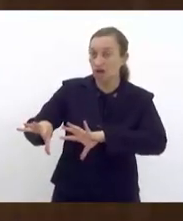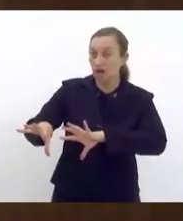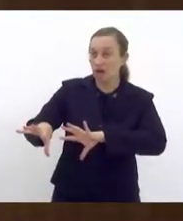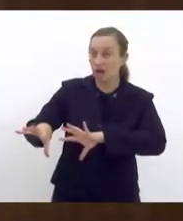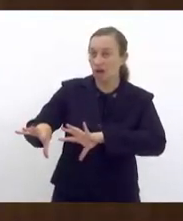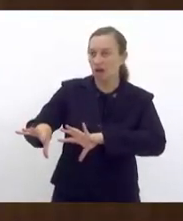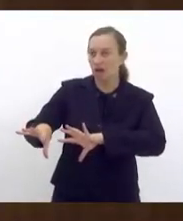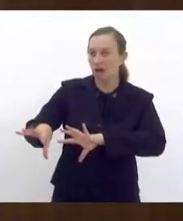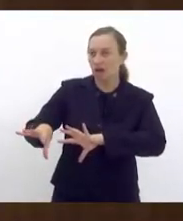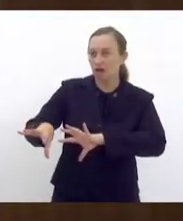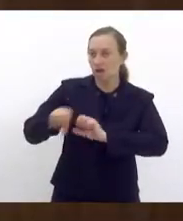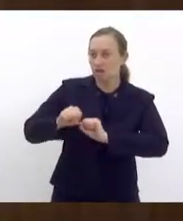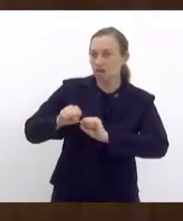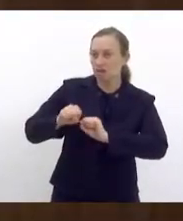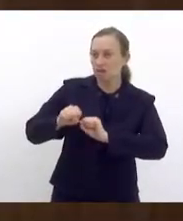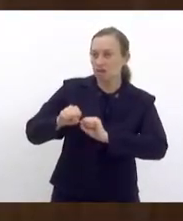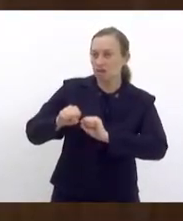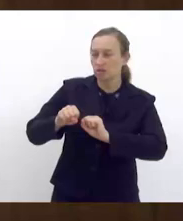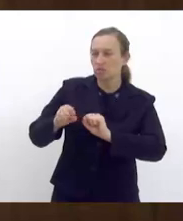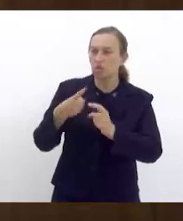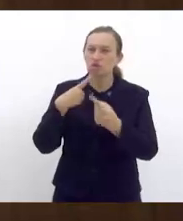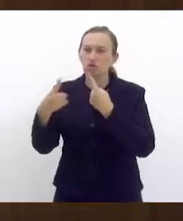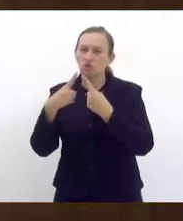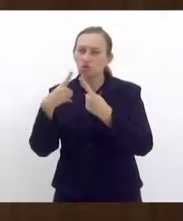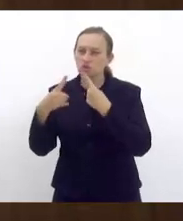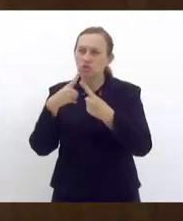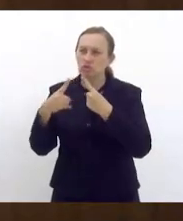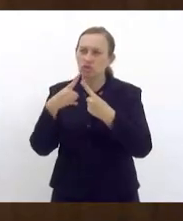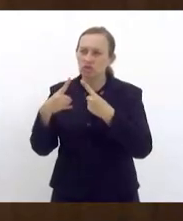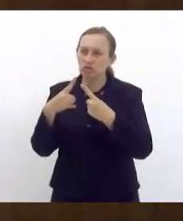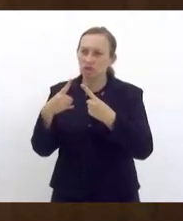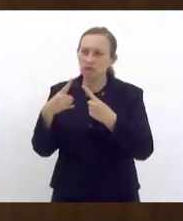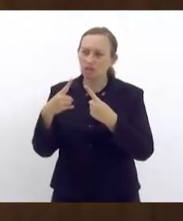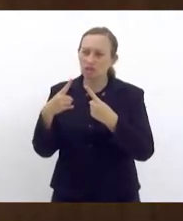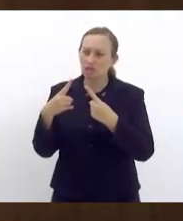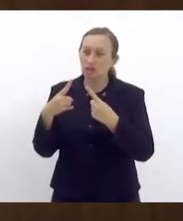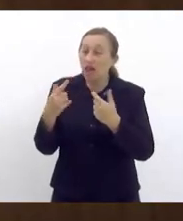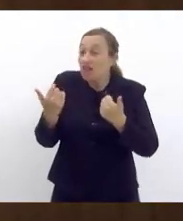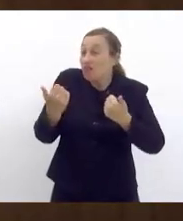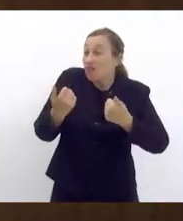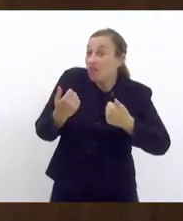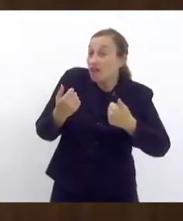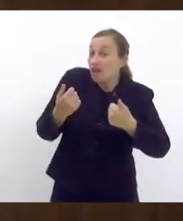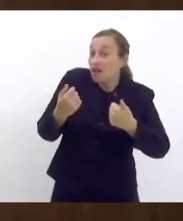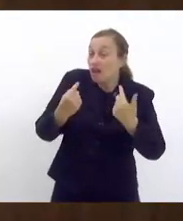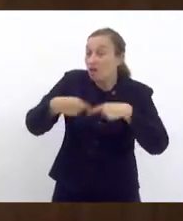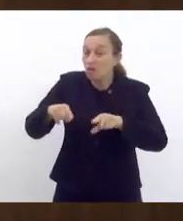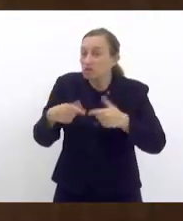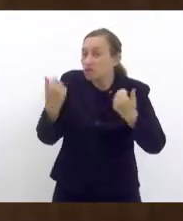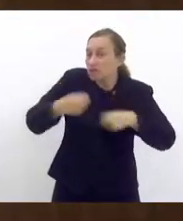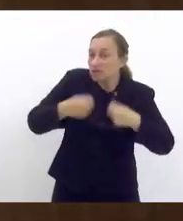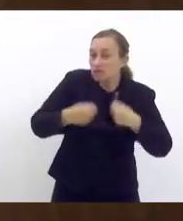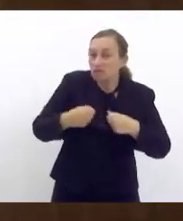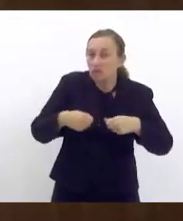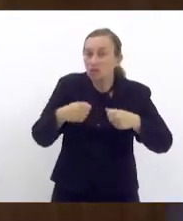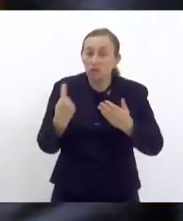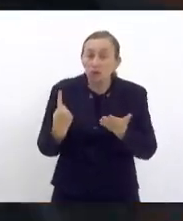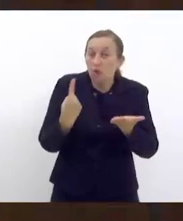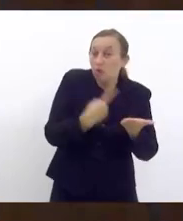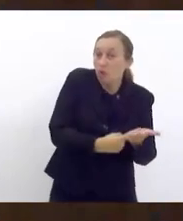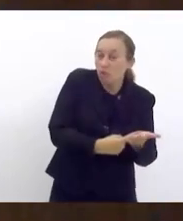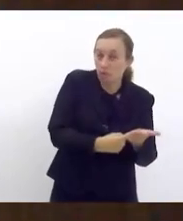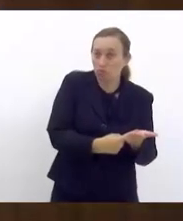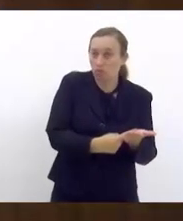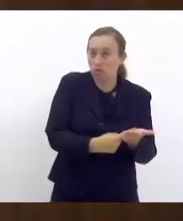que desvirtua a necessidade da gente ter compromissos republicanos